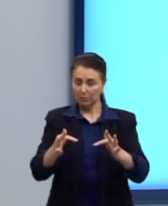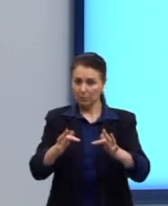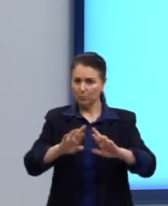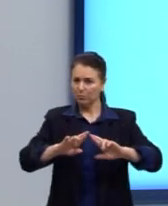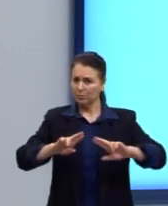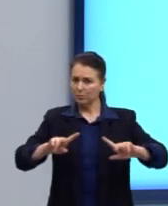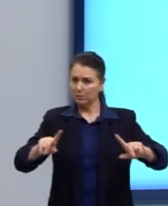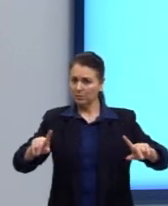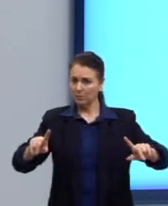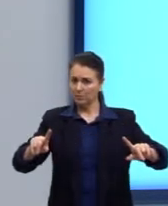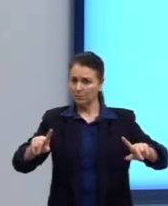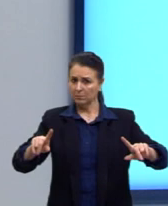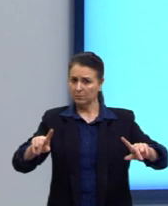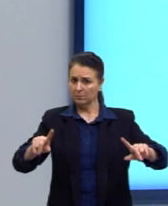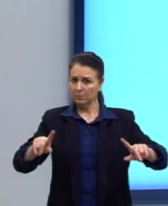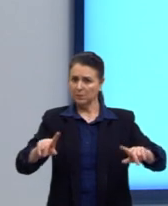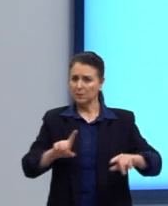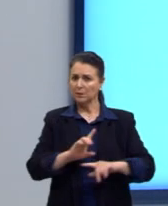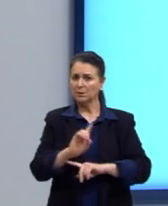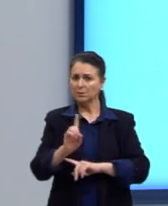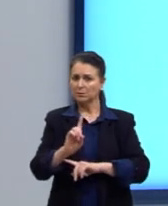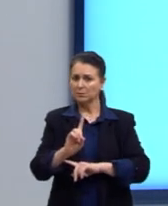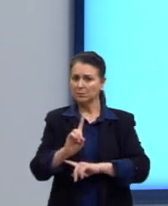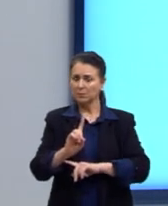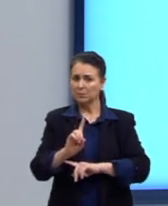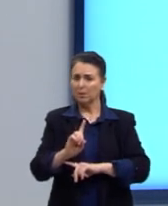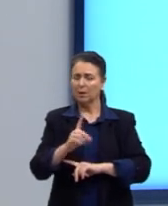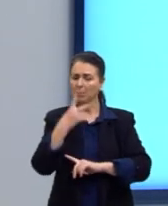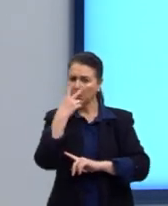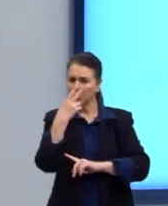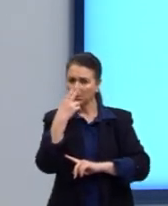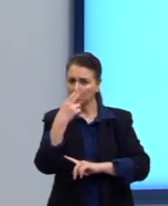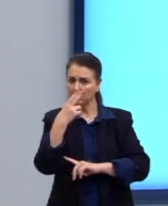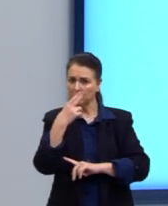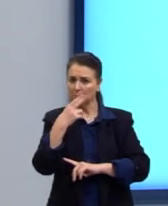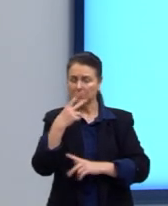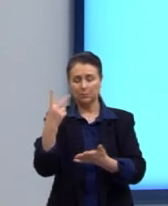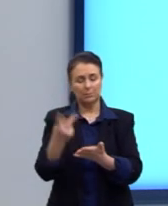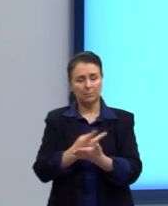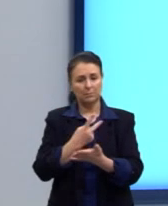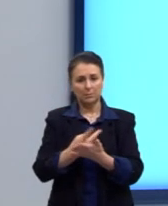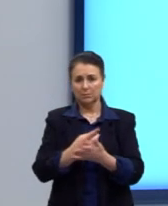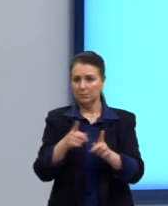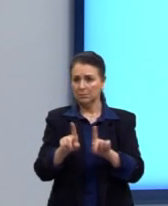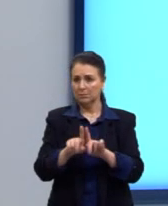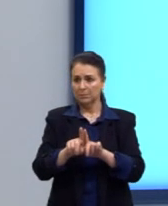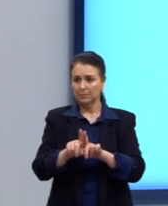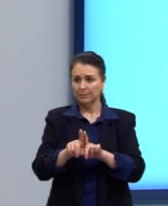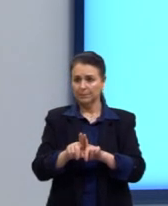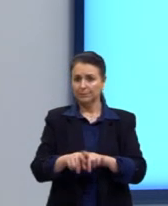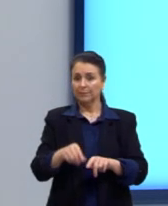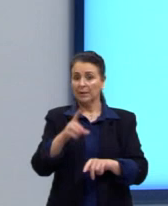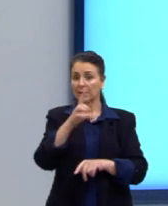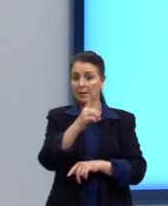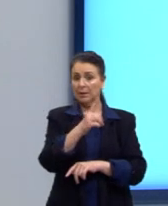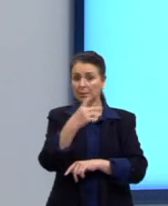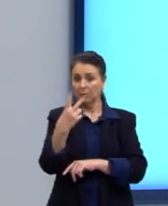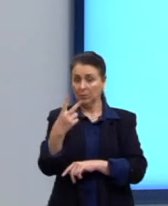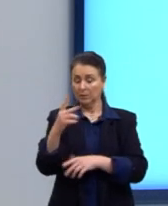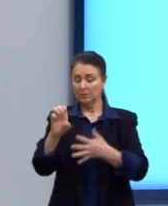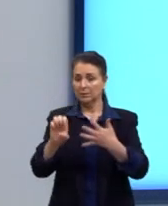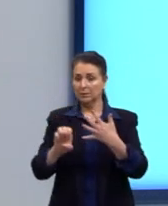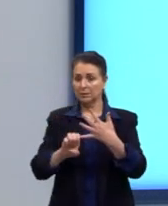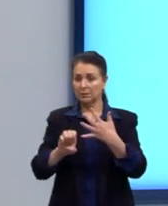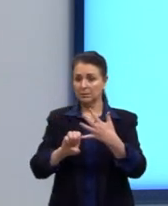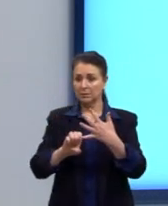diferentes? Não, né? Bem parecido, então está incorreto. D2, a letra E, né?